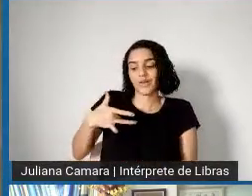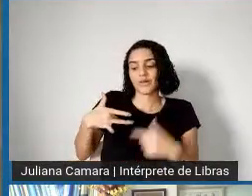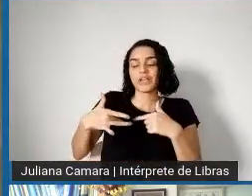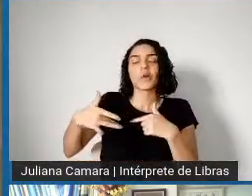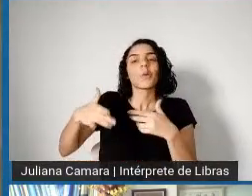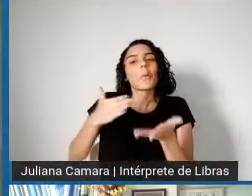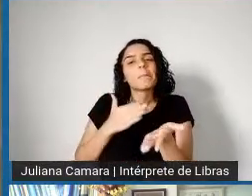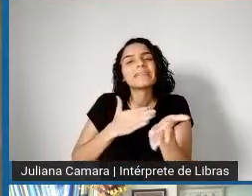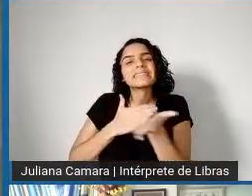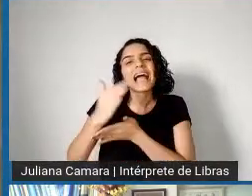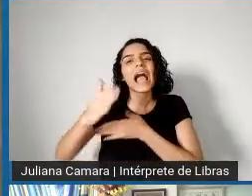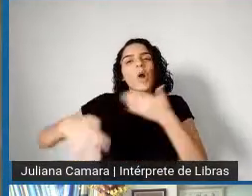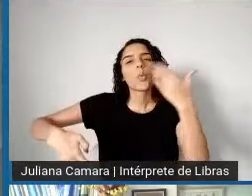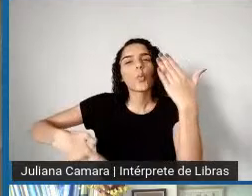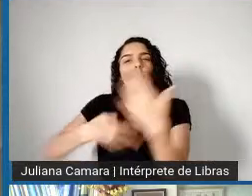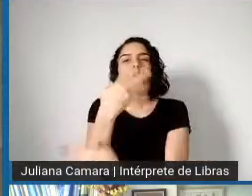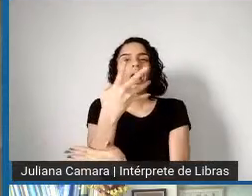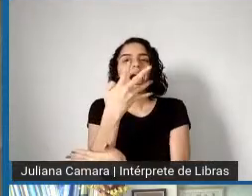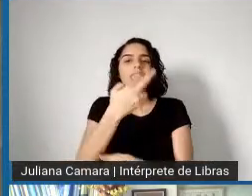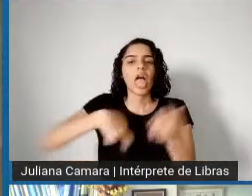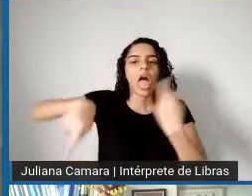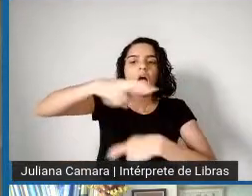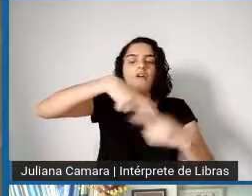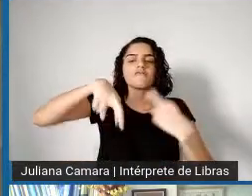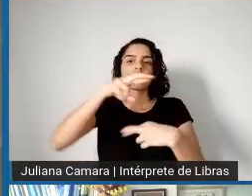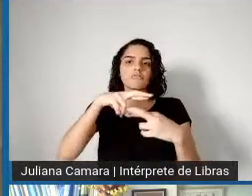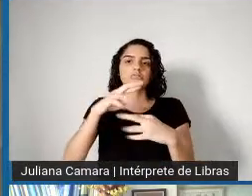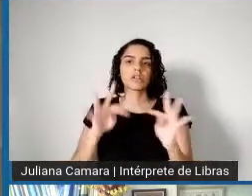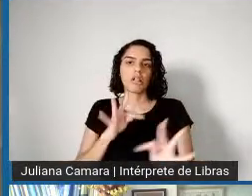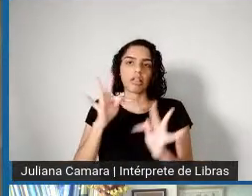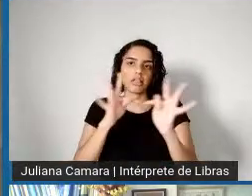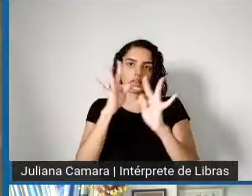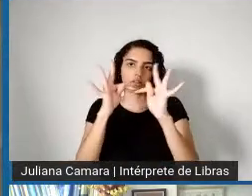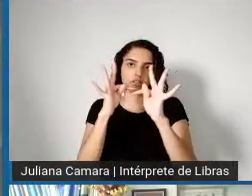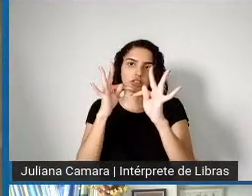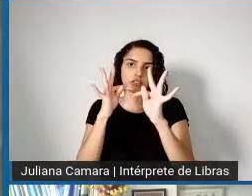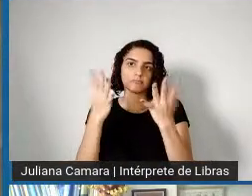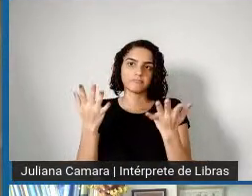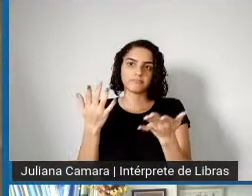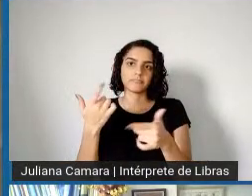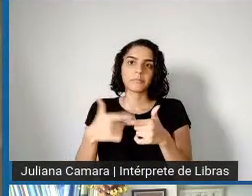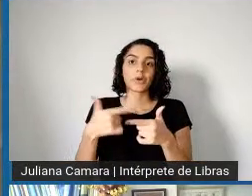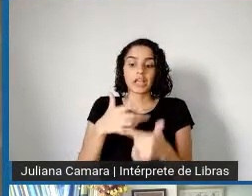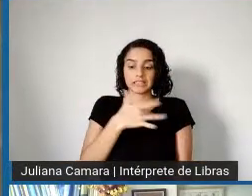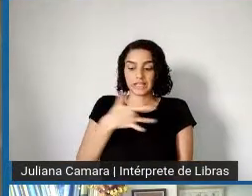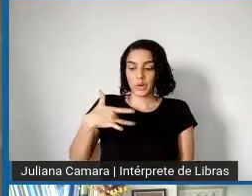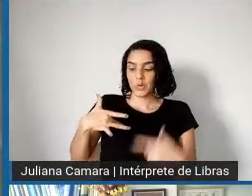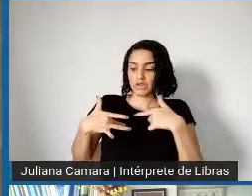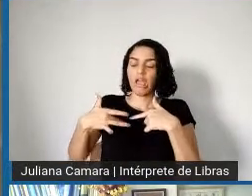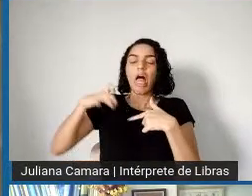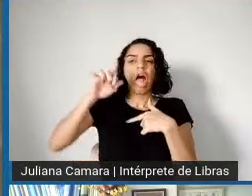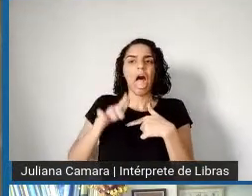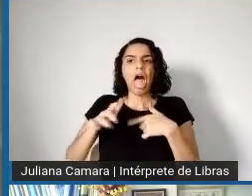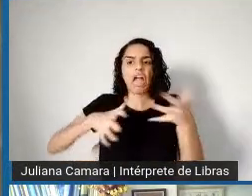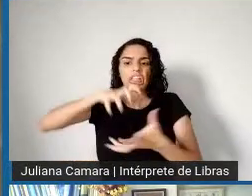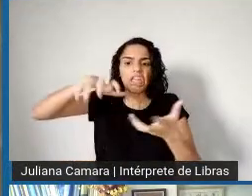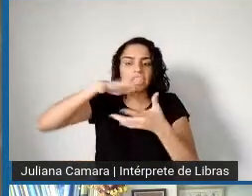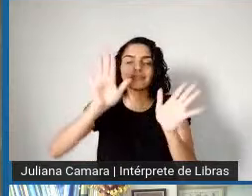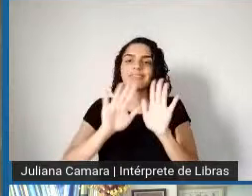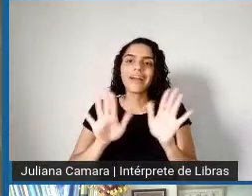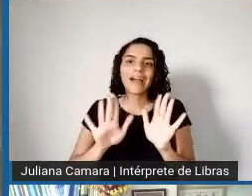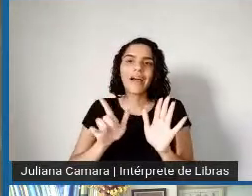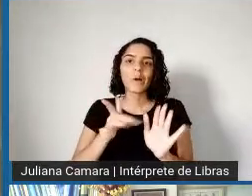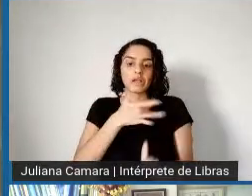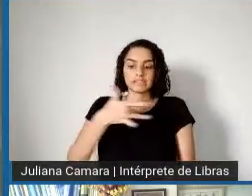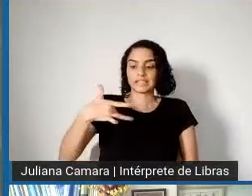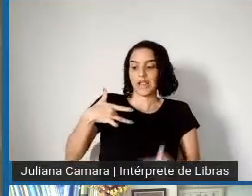arrastando a geração de emprego que não caiu na crise na saúde. A saúde tem um comportamento de geração de emprego